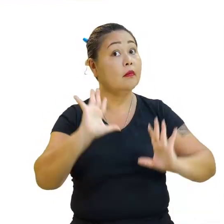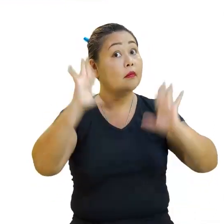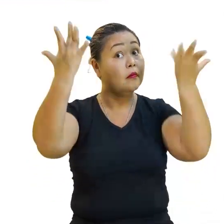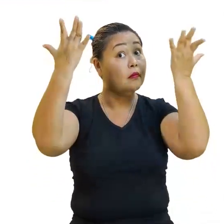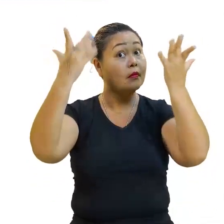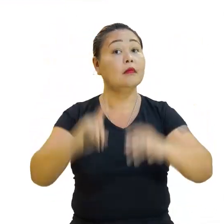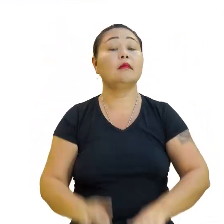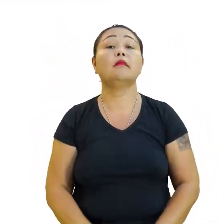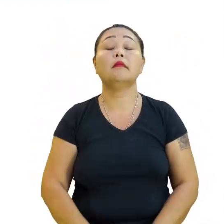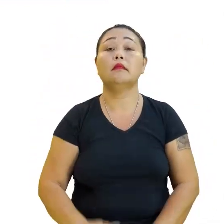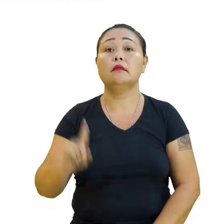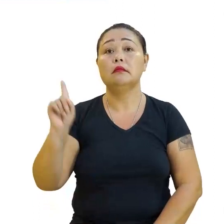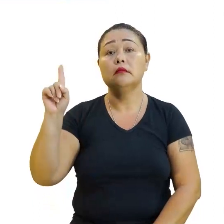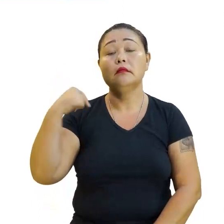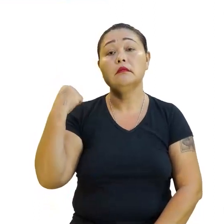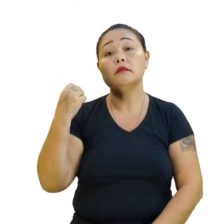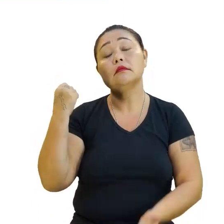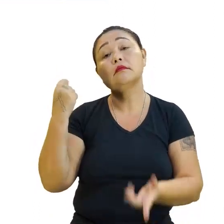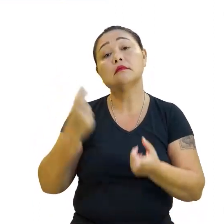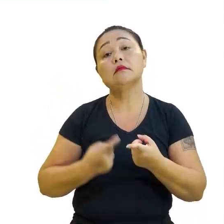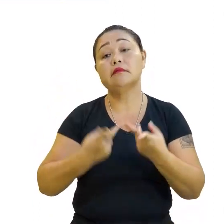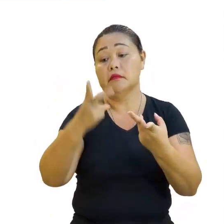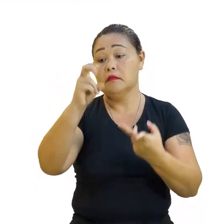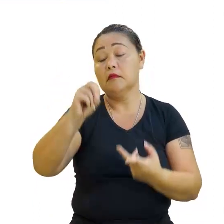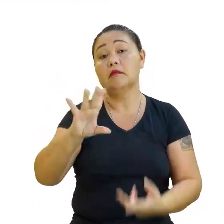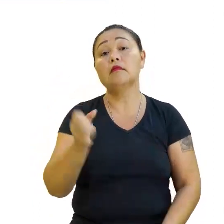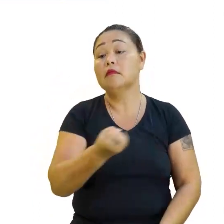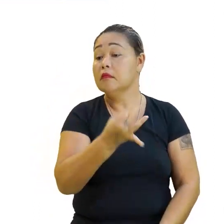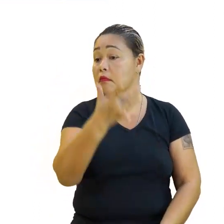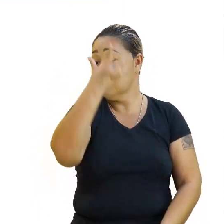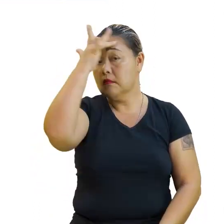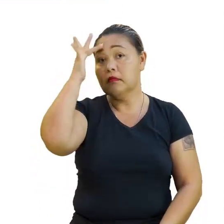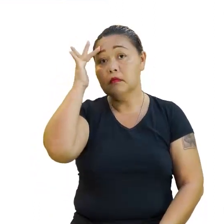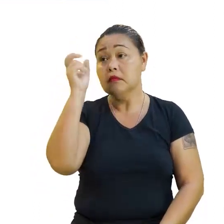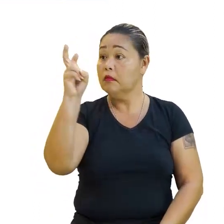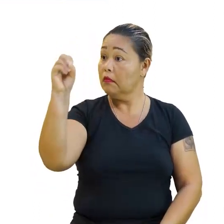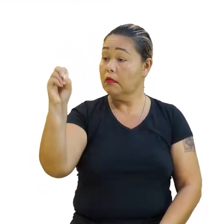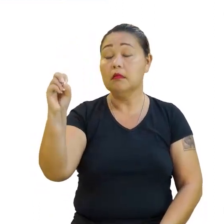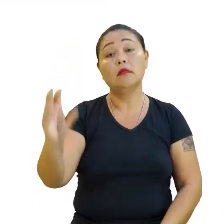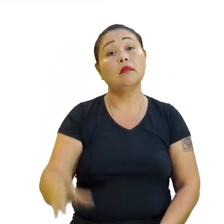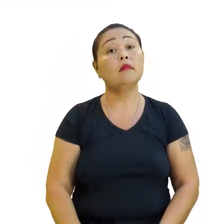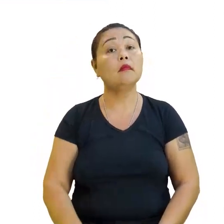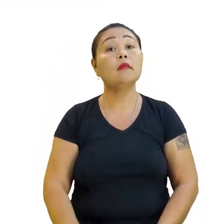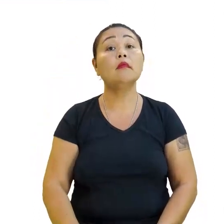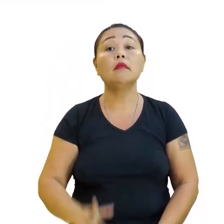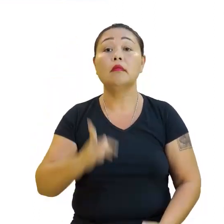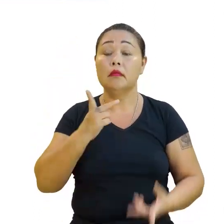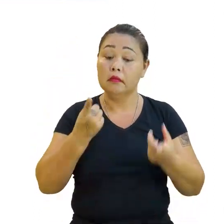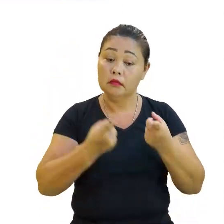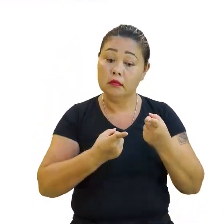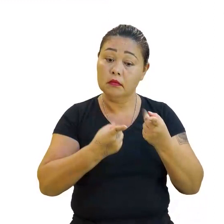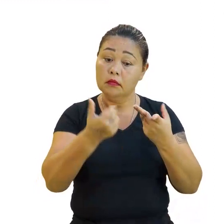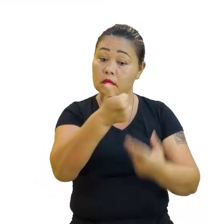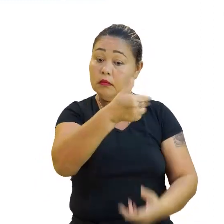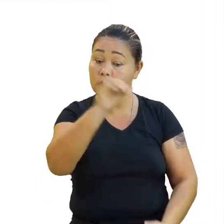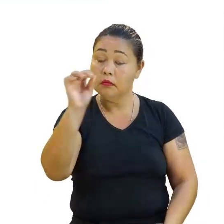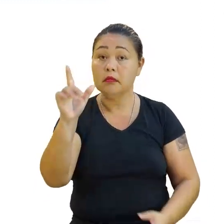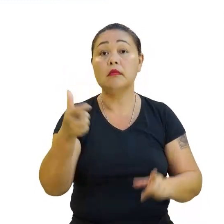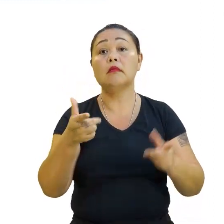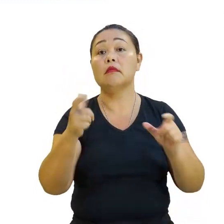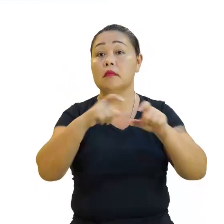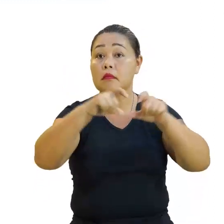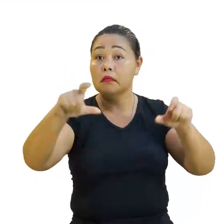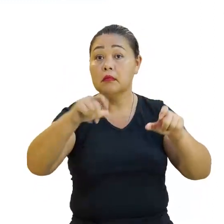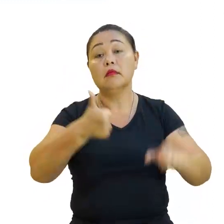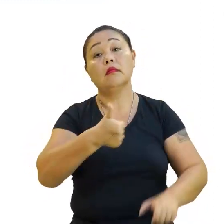Agora, se venderam 50 convites, vai ter quantas pessoas na festa? pessoas na festa. Olha aí, né? E se tiverem 100 convites? 100 pessoas na